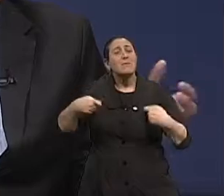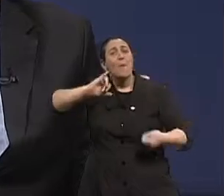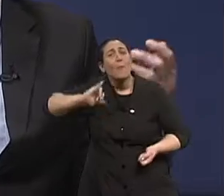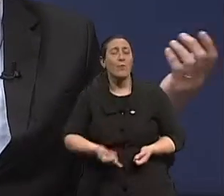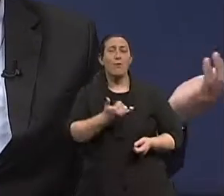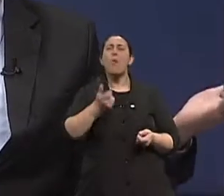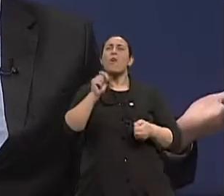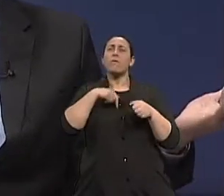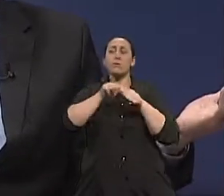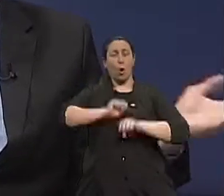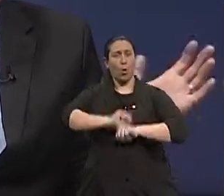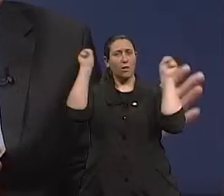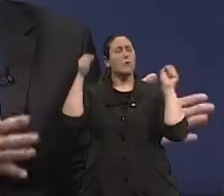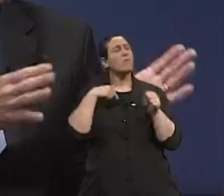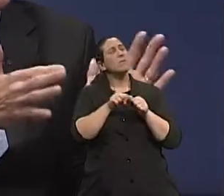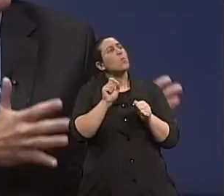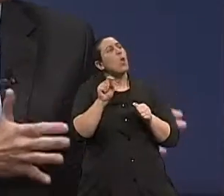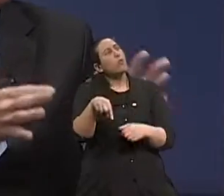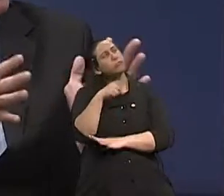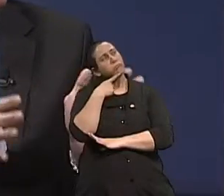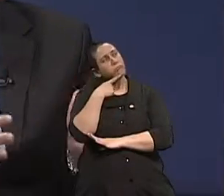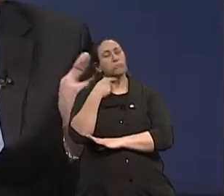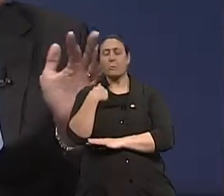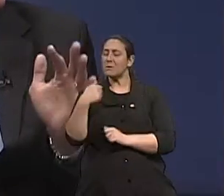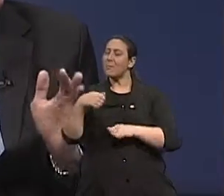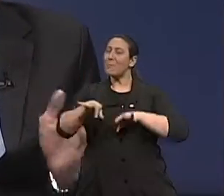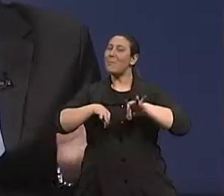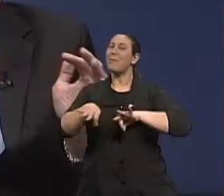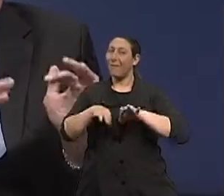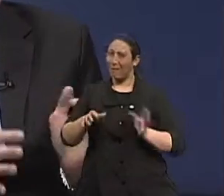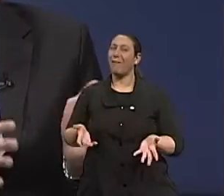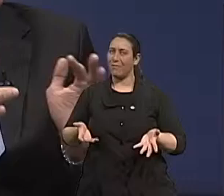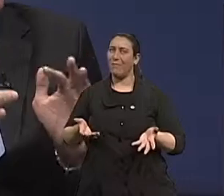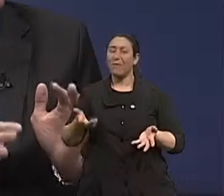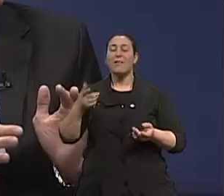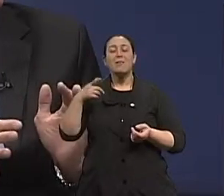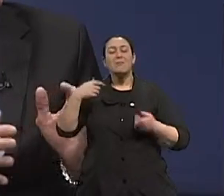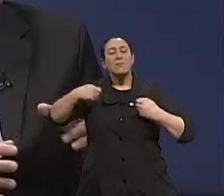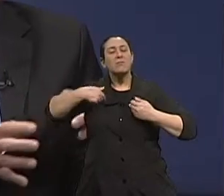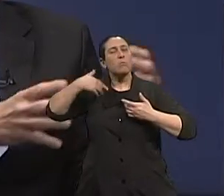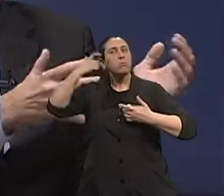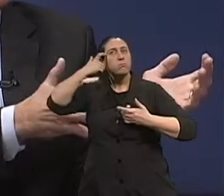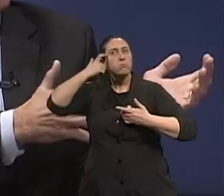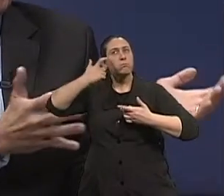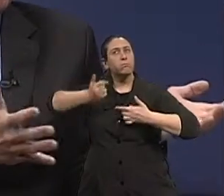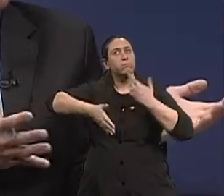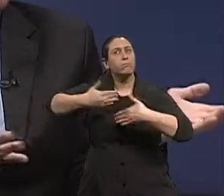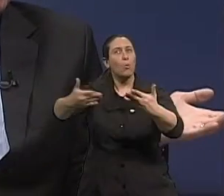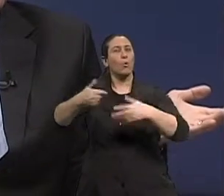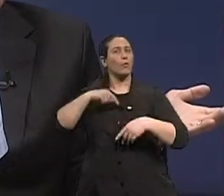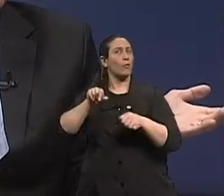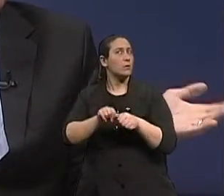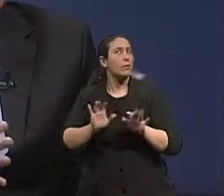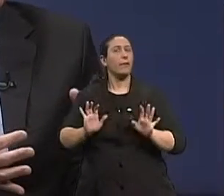vou fazer hoje? O que eu tenho para fazer hoje? Não. Eu tenho que me preparar para essa fase da vida. E já está existindo essa preparação, sim. Eu vejo, eu faço